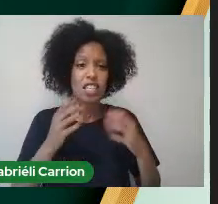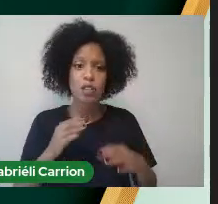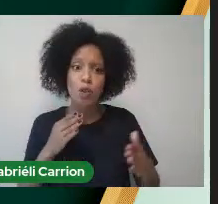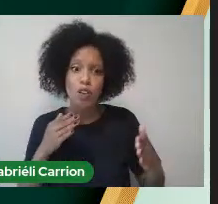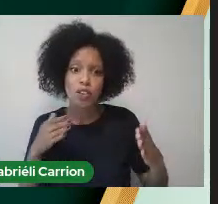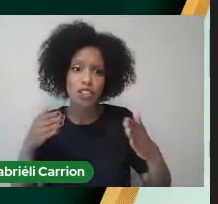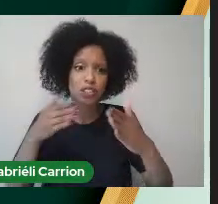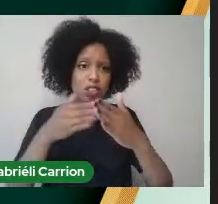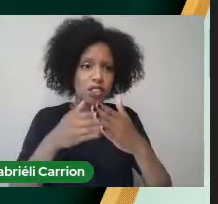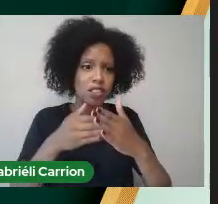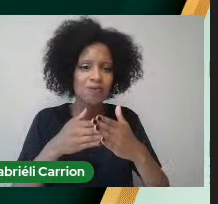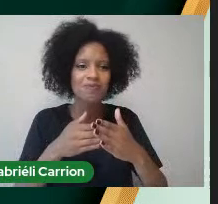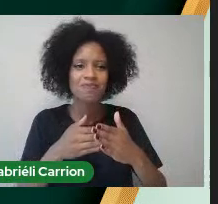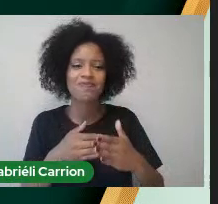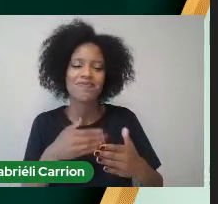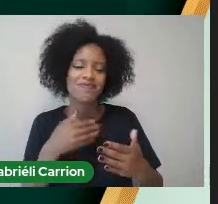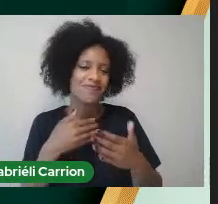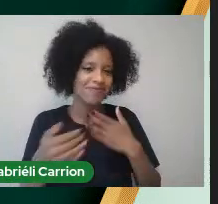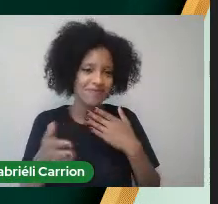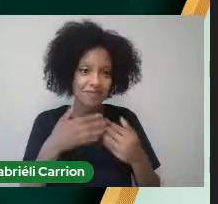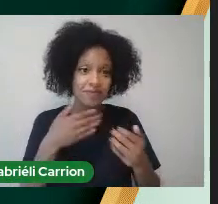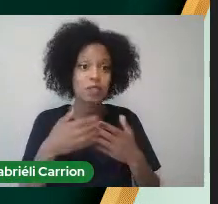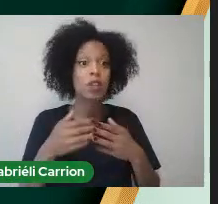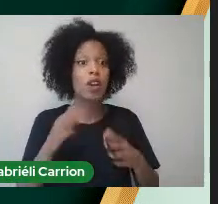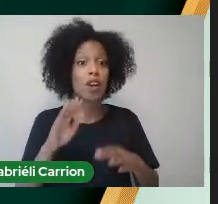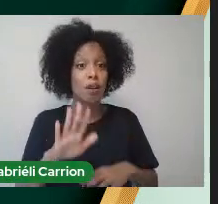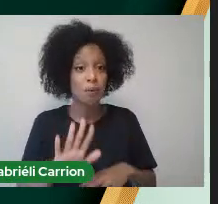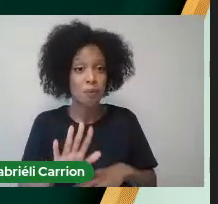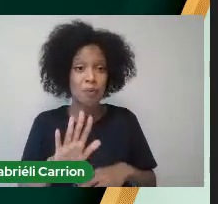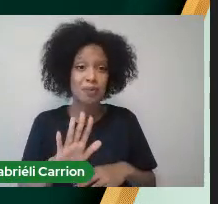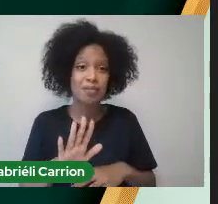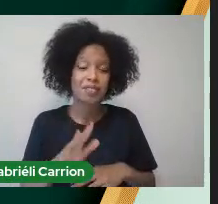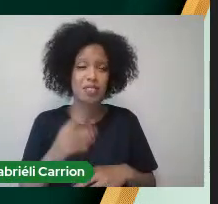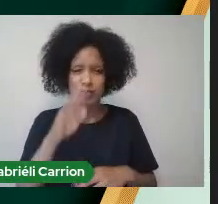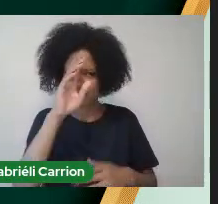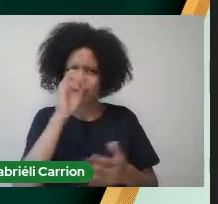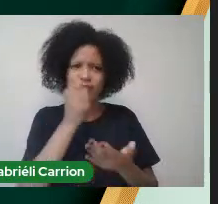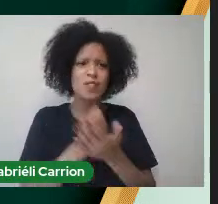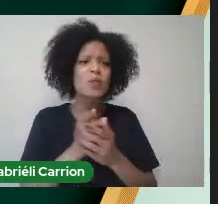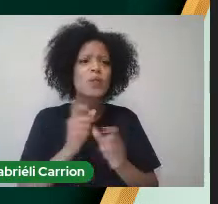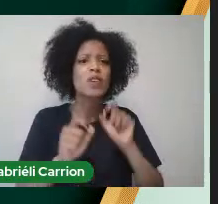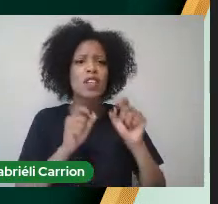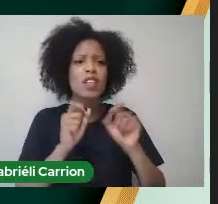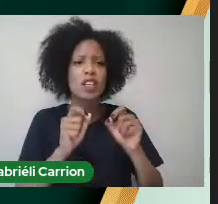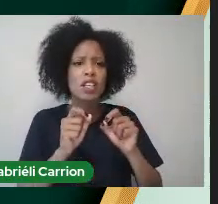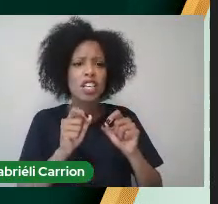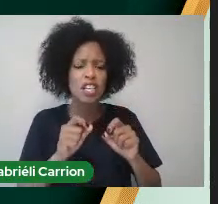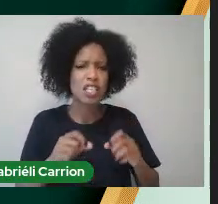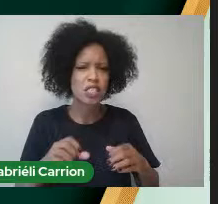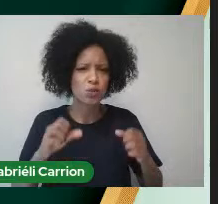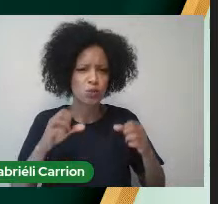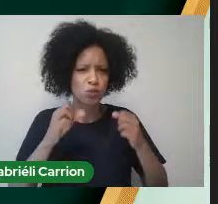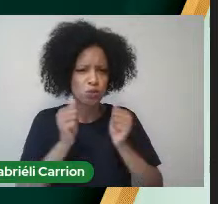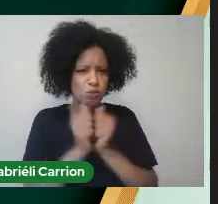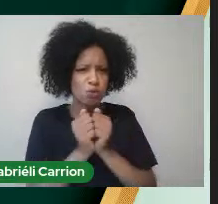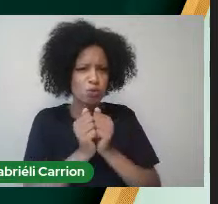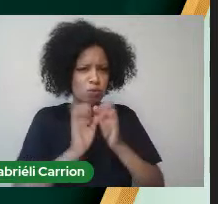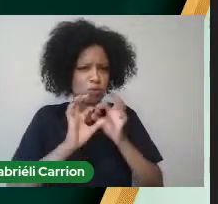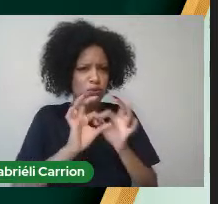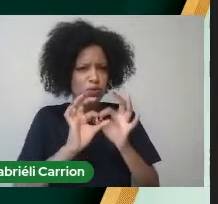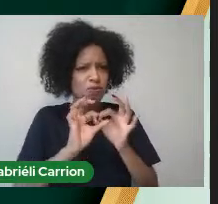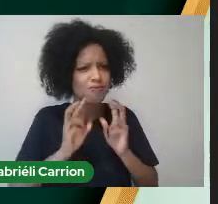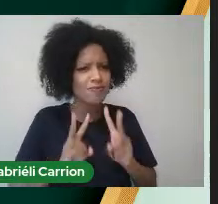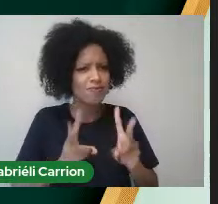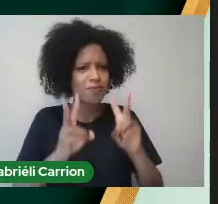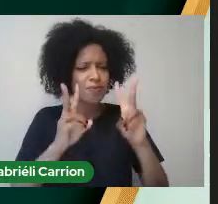iriam mais Desistir Nós decidimos Que ninguém Soltaria a mão De ninguém E assim foi